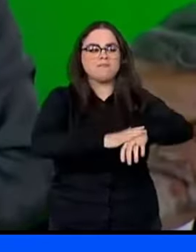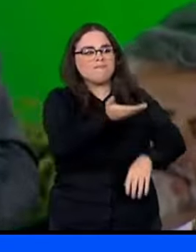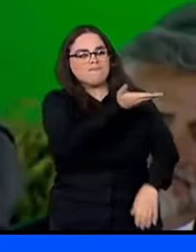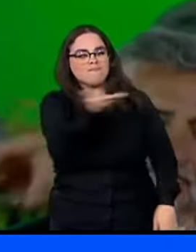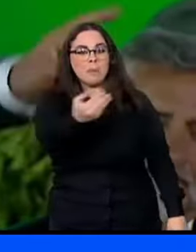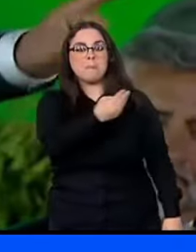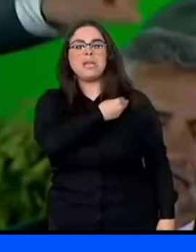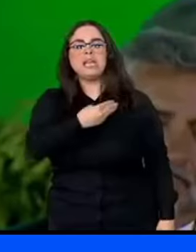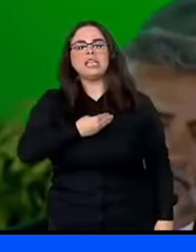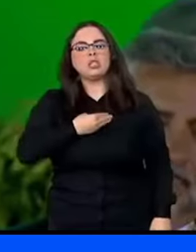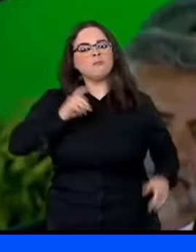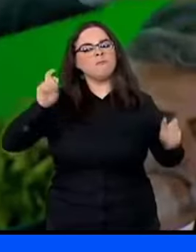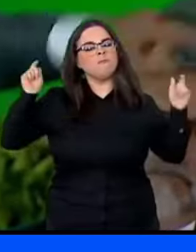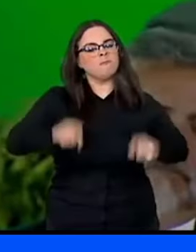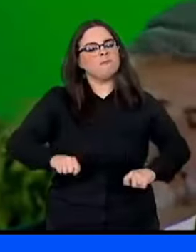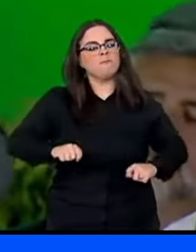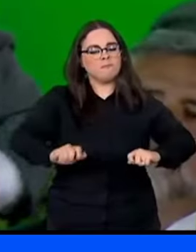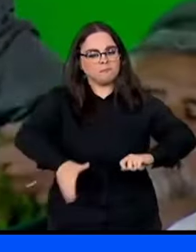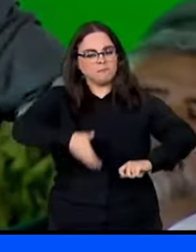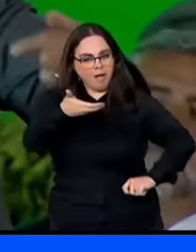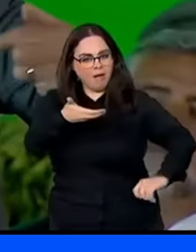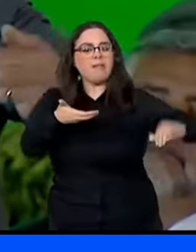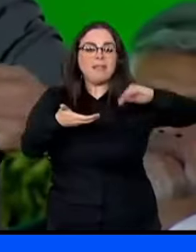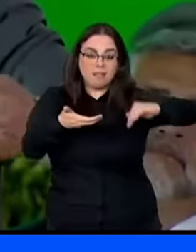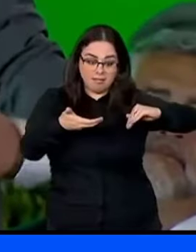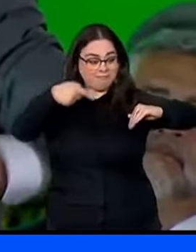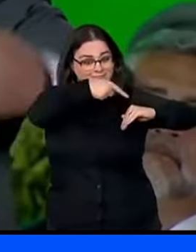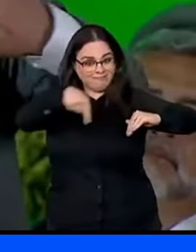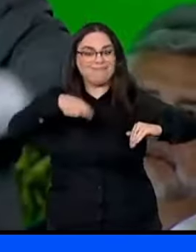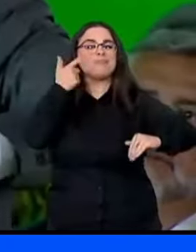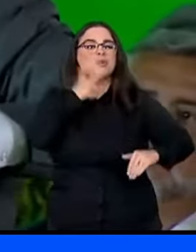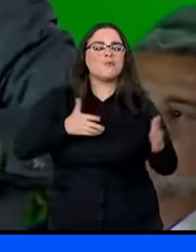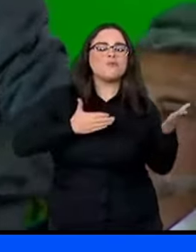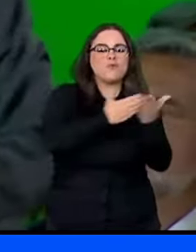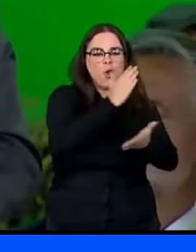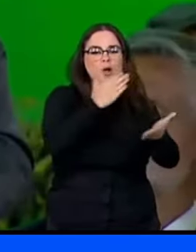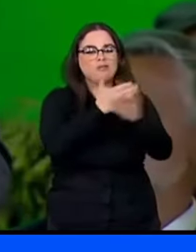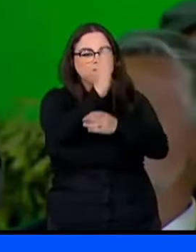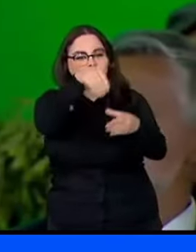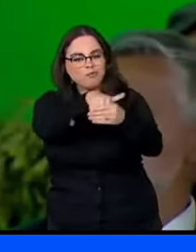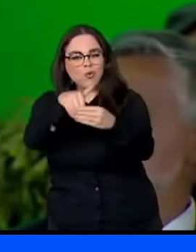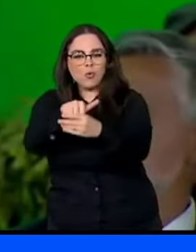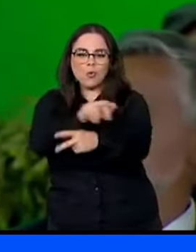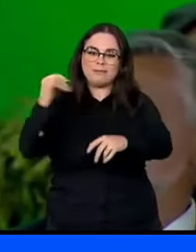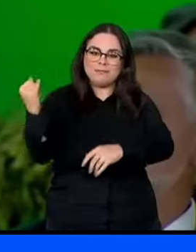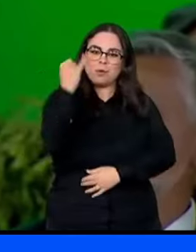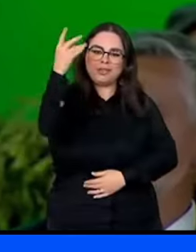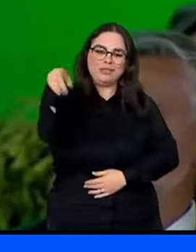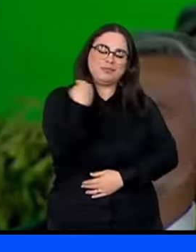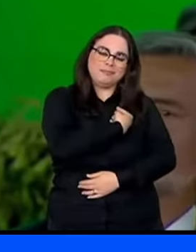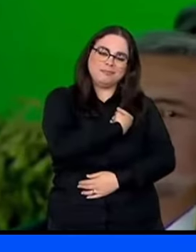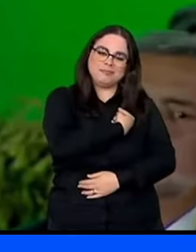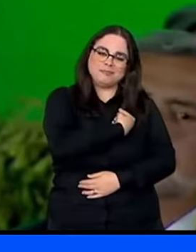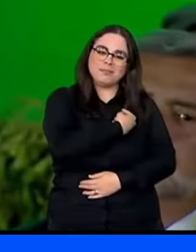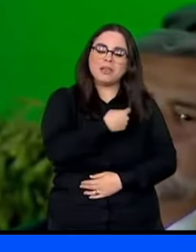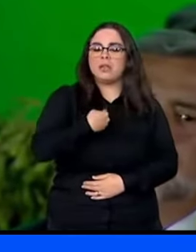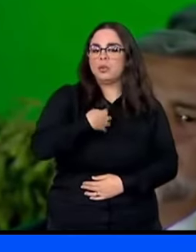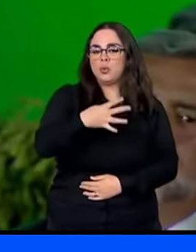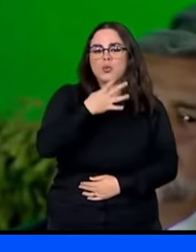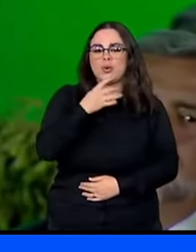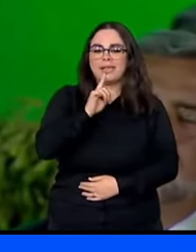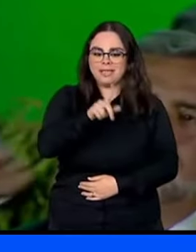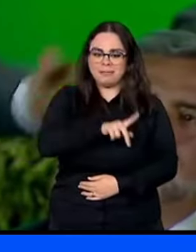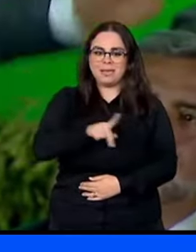Foi muita competência da Câmara e do Senado Em votar as coisas que nós precisamos Eu não conhecia o presidente do